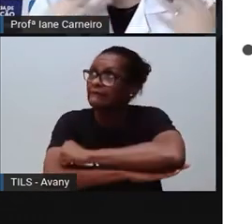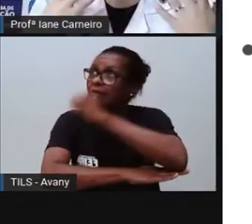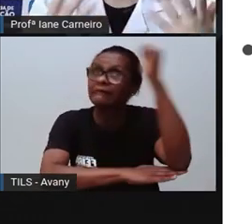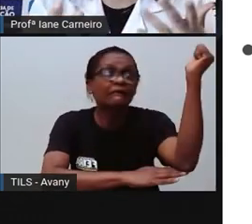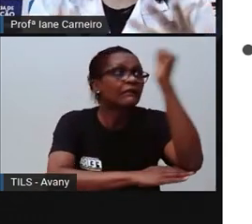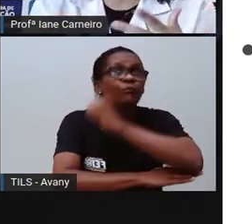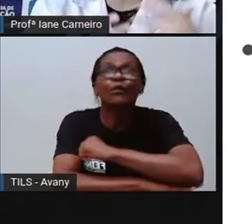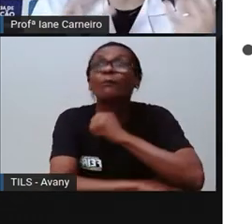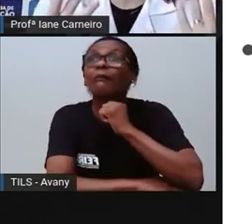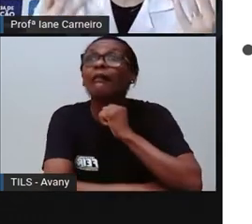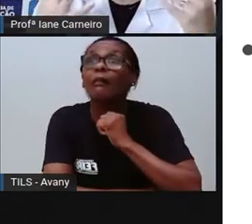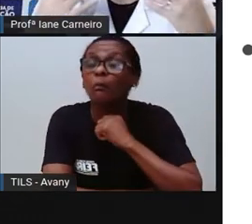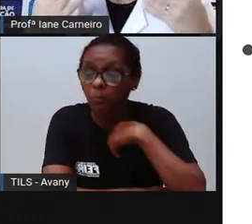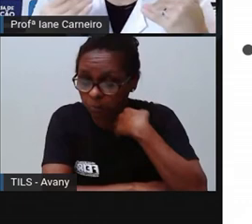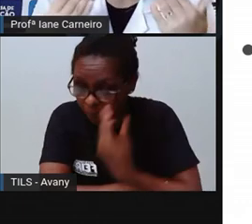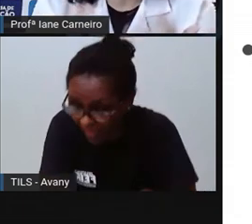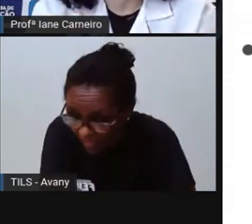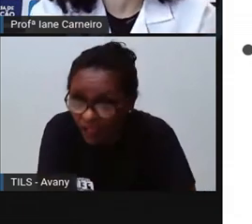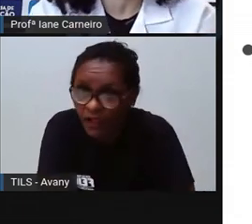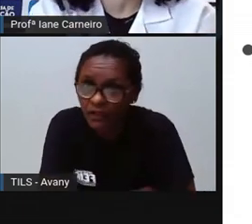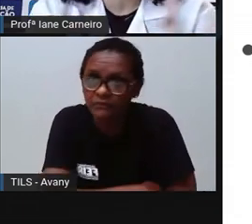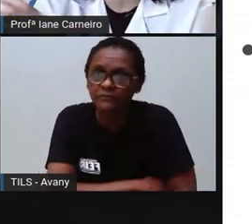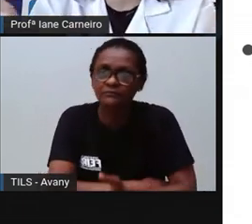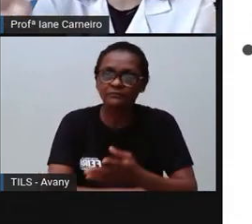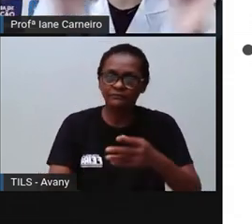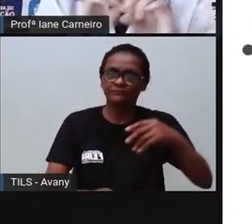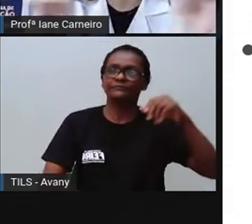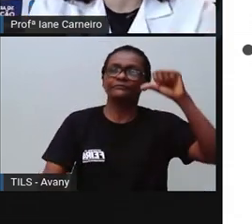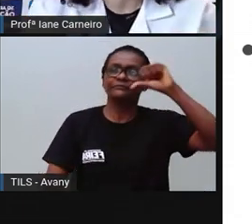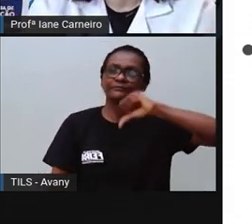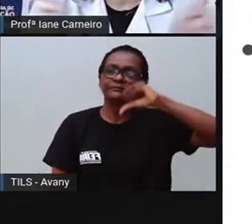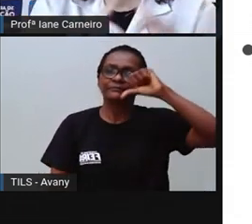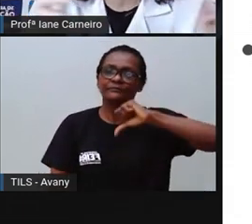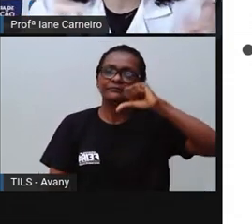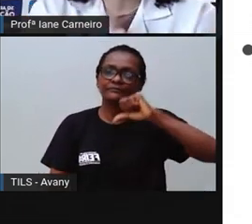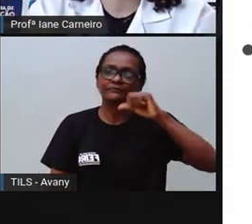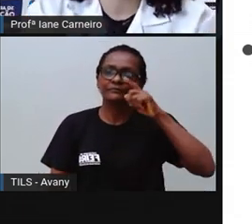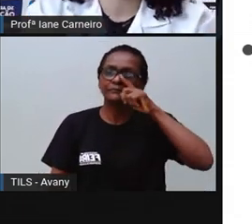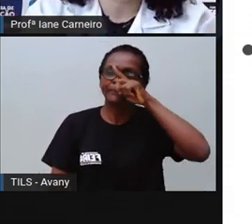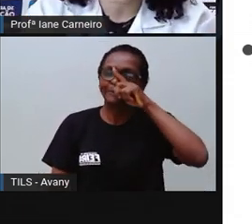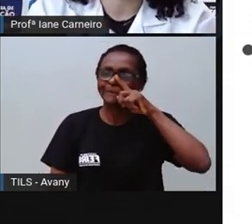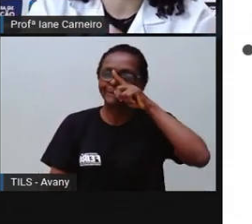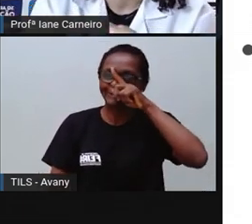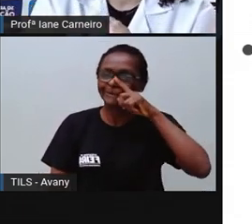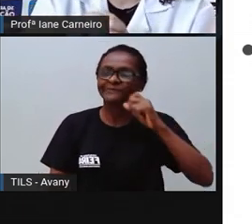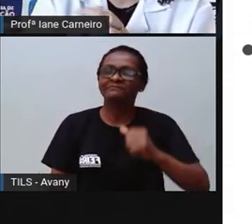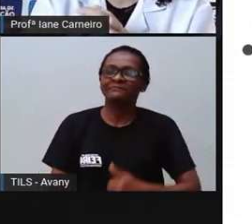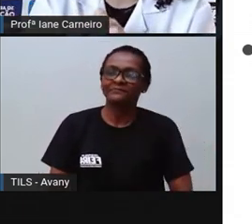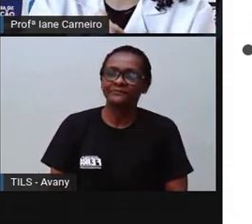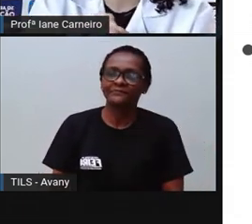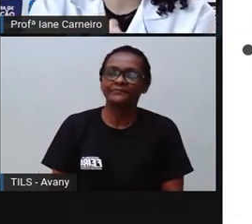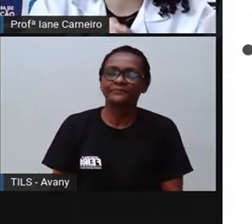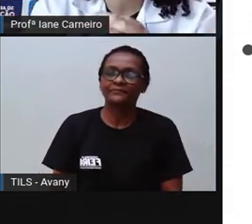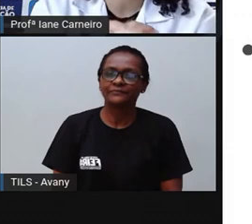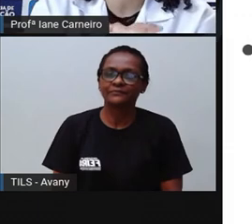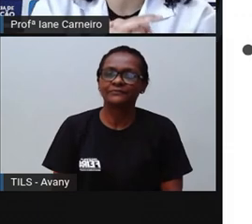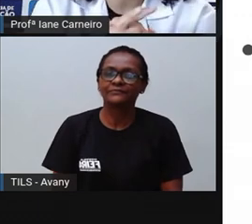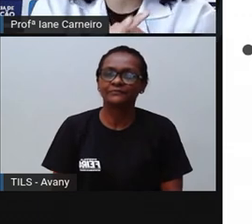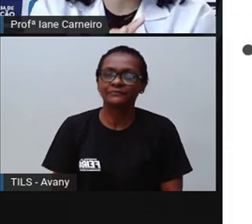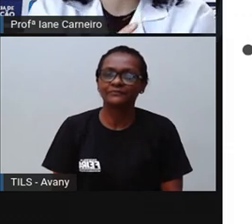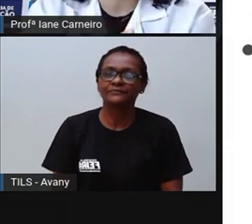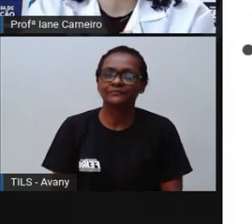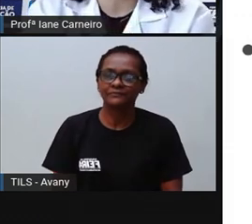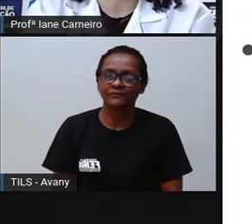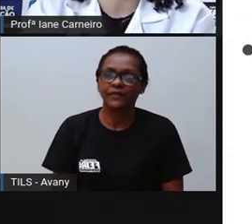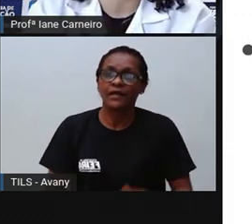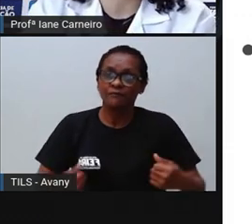Infelizmente, tem muitos casos de acidente de crianças que vão até a janela. Então, nada de chegar, ó, crianças em janela. Principalmente janela sem a